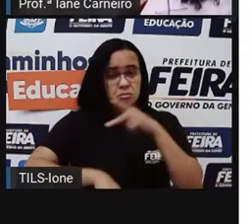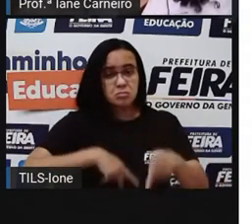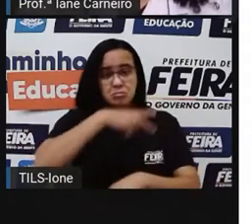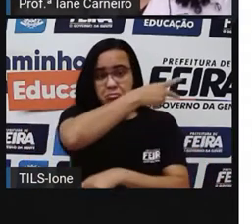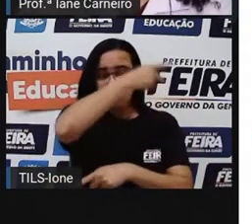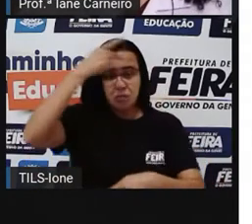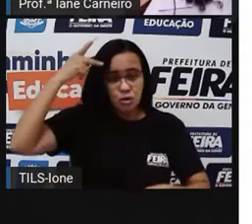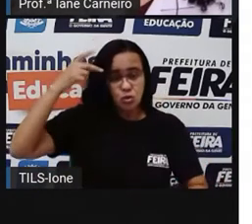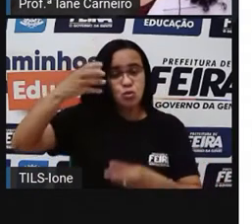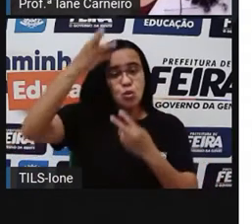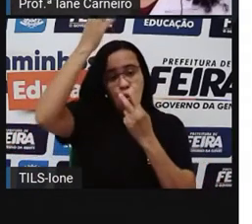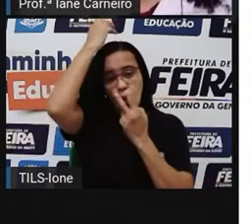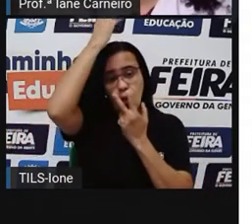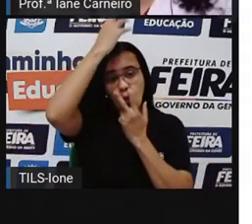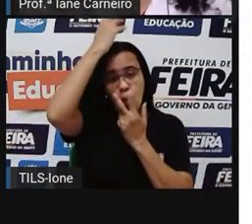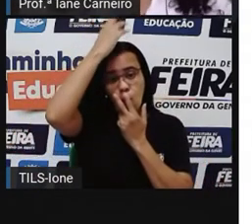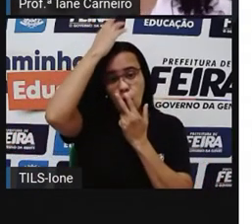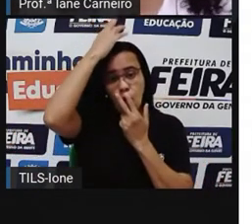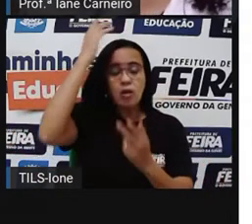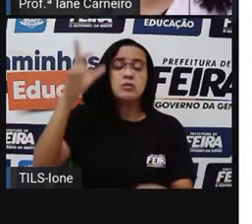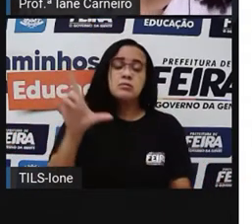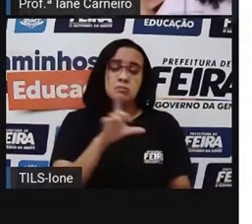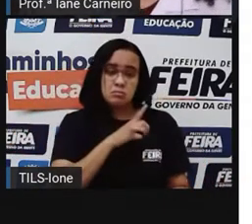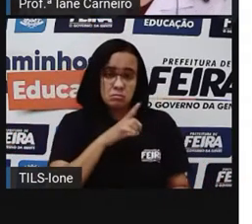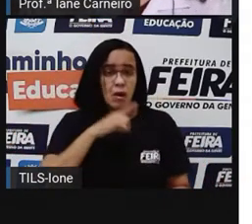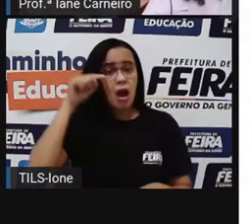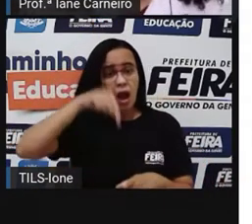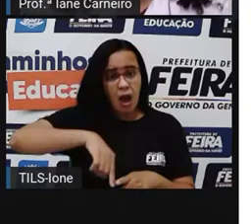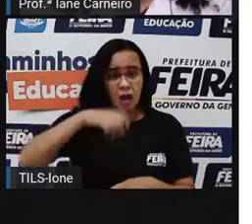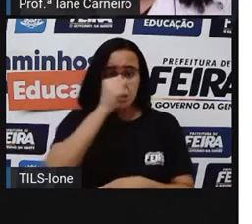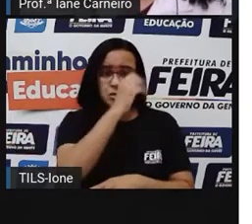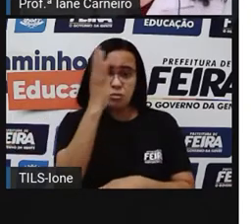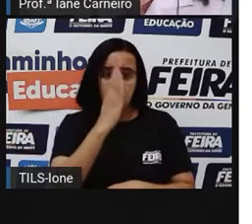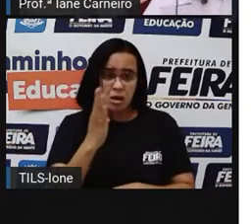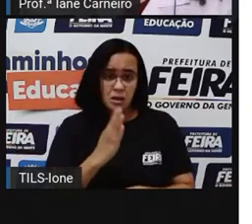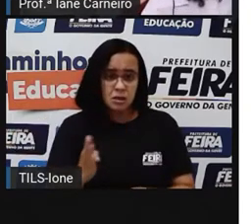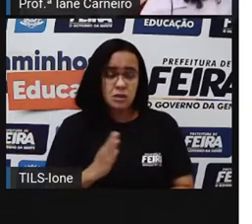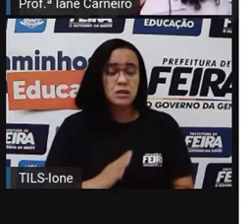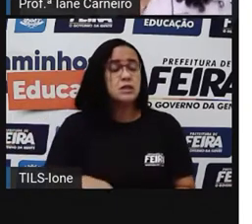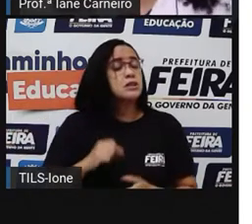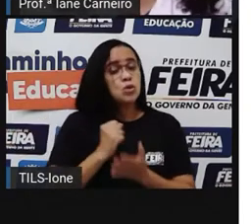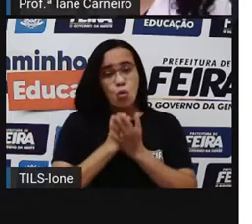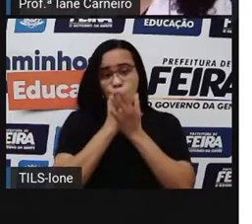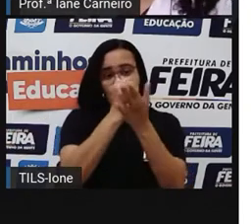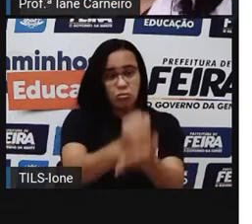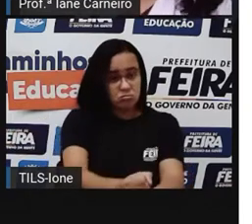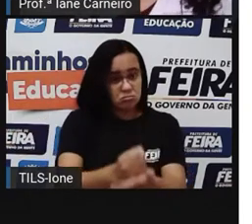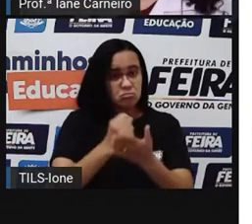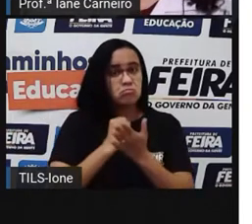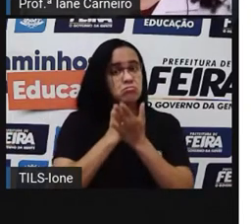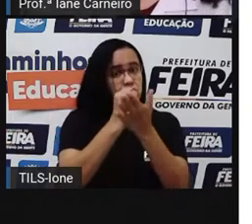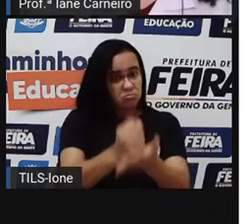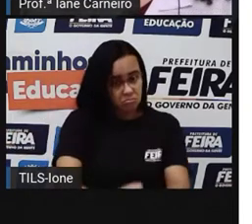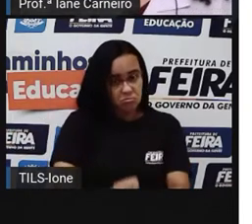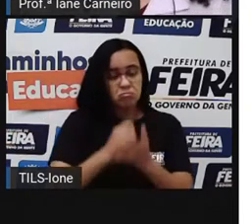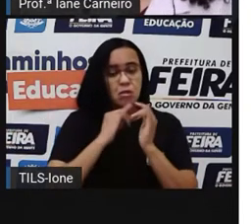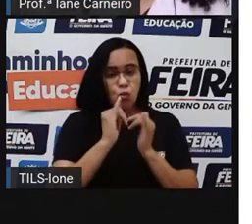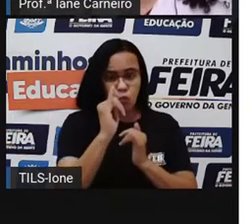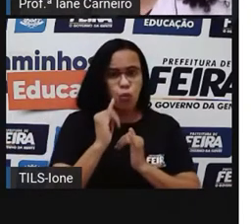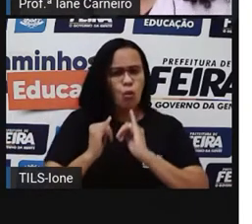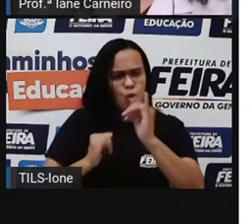povos africanos que foram trazidos aqui para o Brasil, o quanto que eles contribuíram para a formação dessas lendas, que